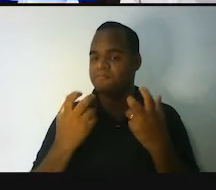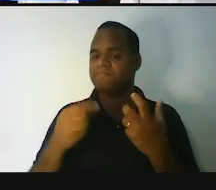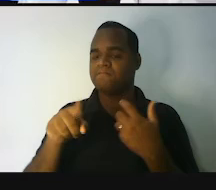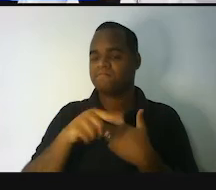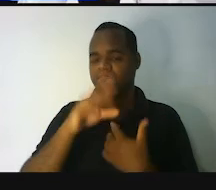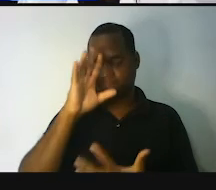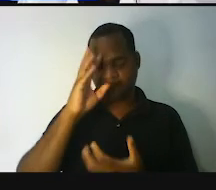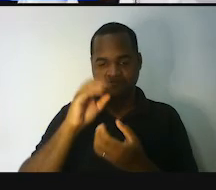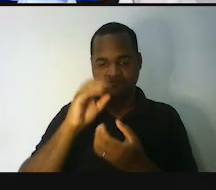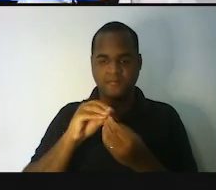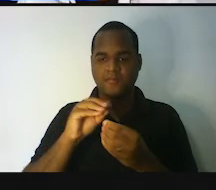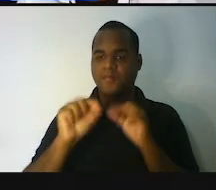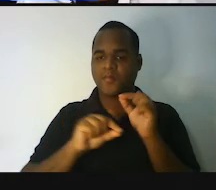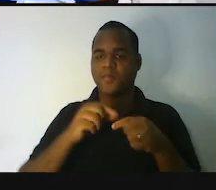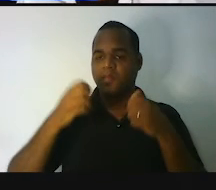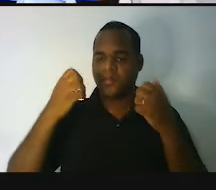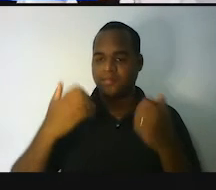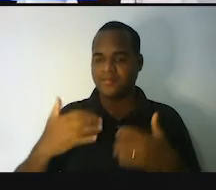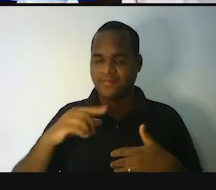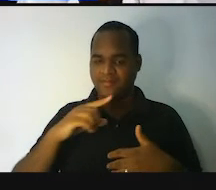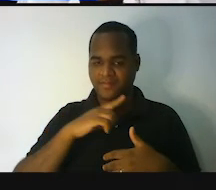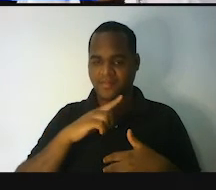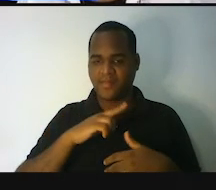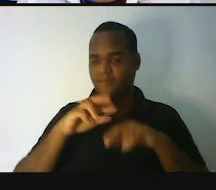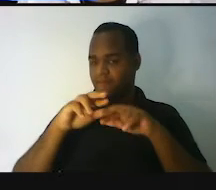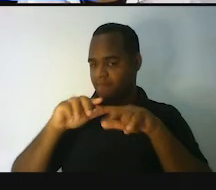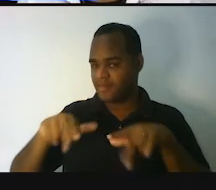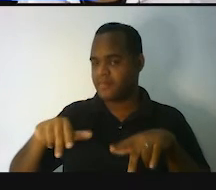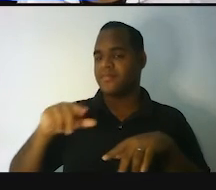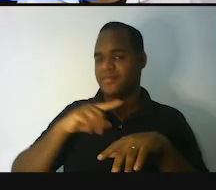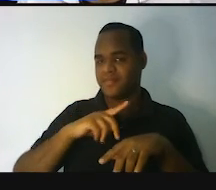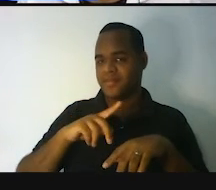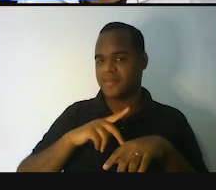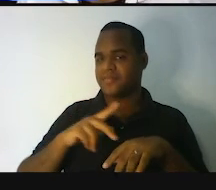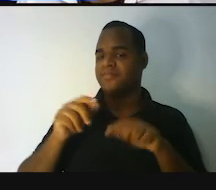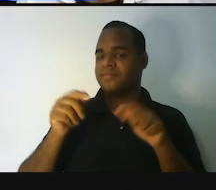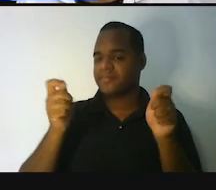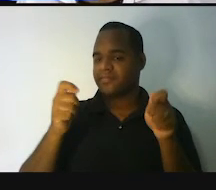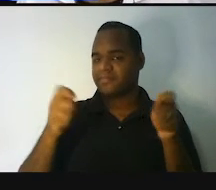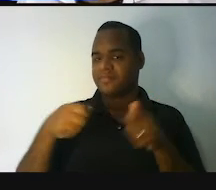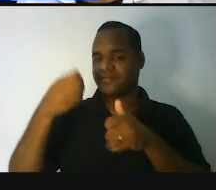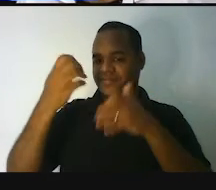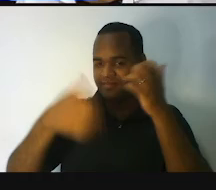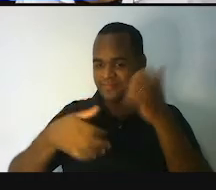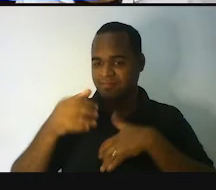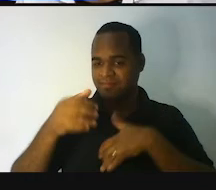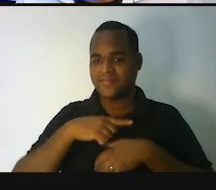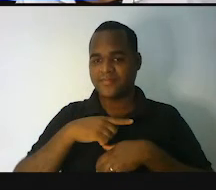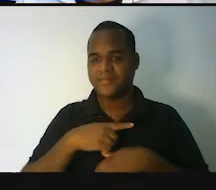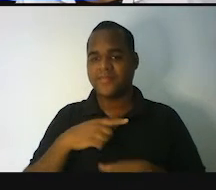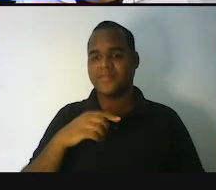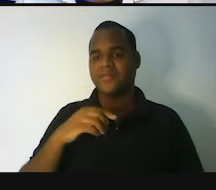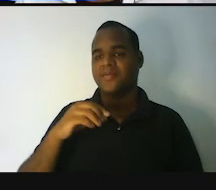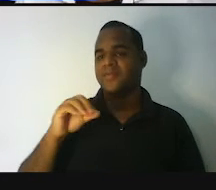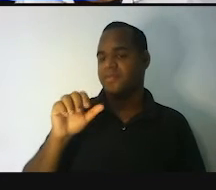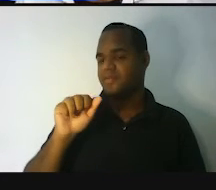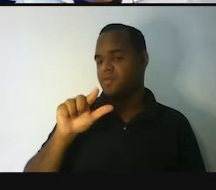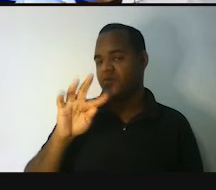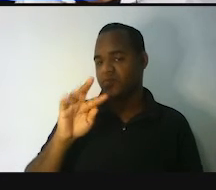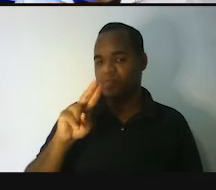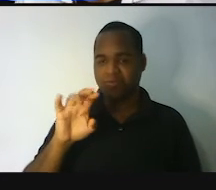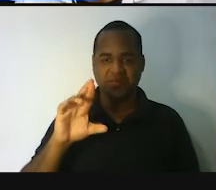pensar em volume, a gente tem que pensar em coisas que têm três dimensões. Comprimento, largura